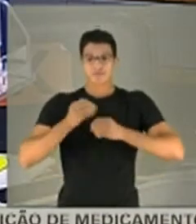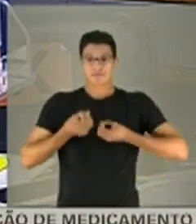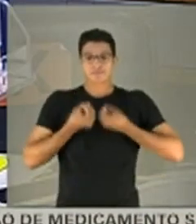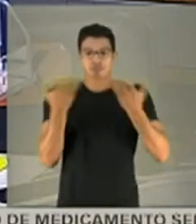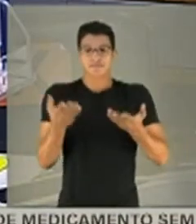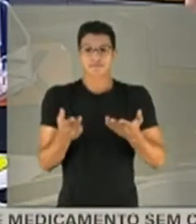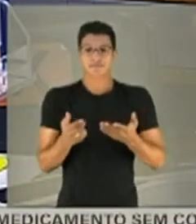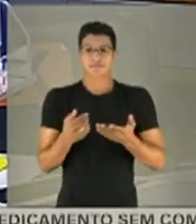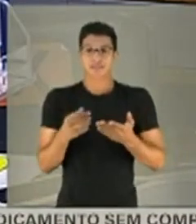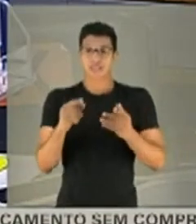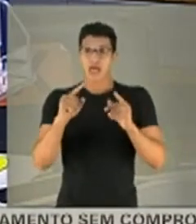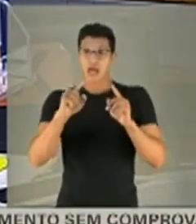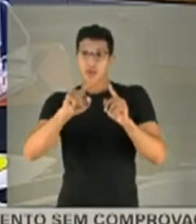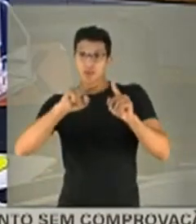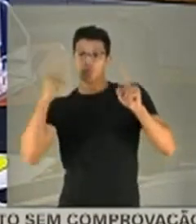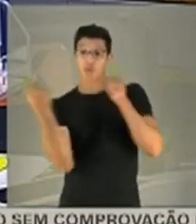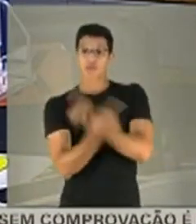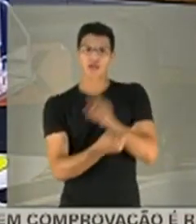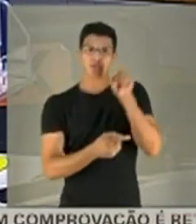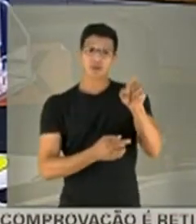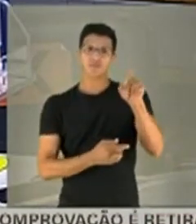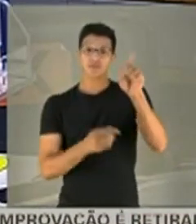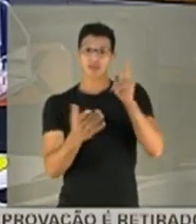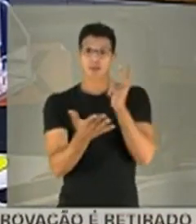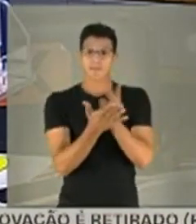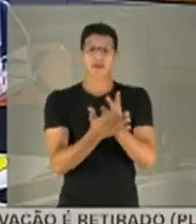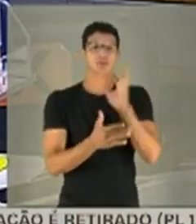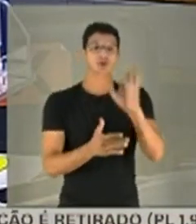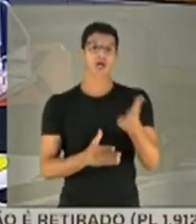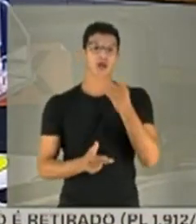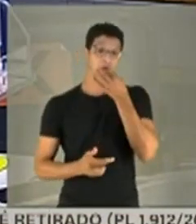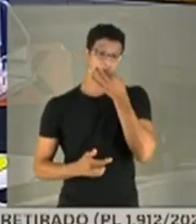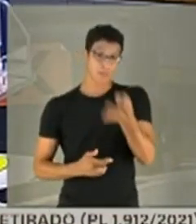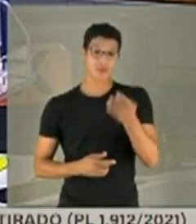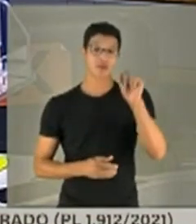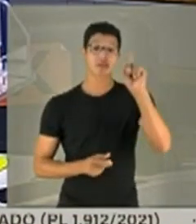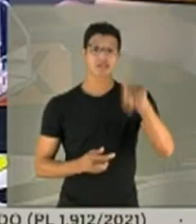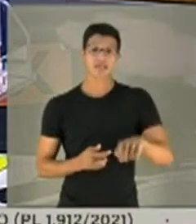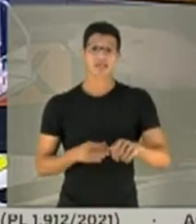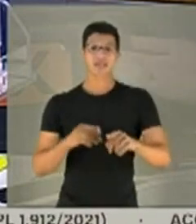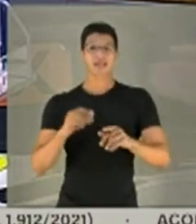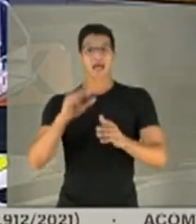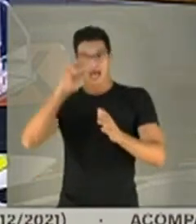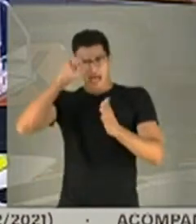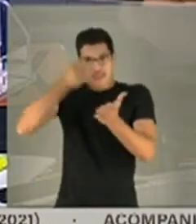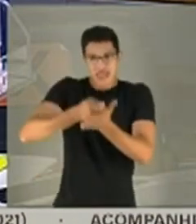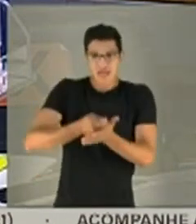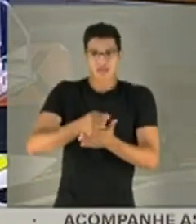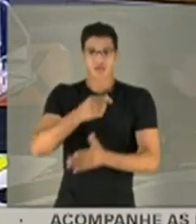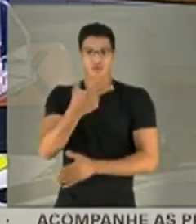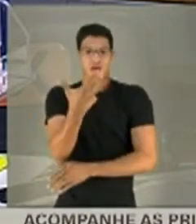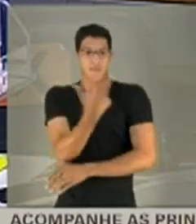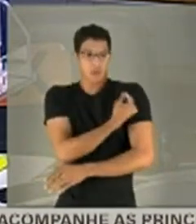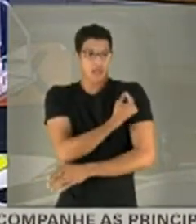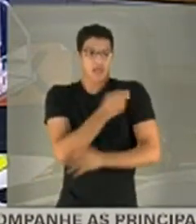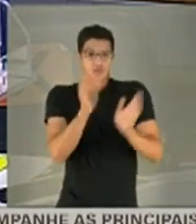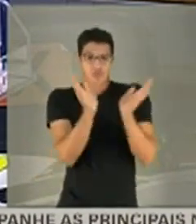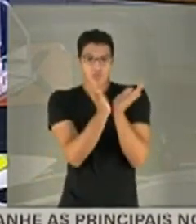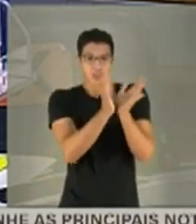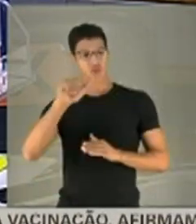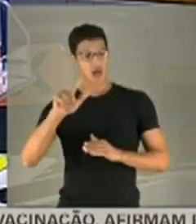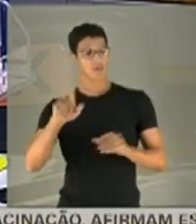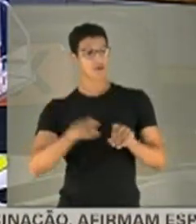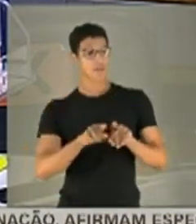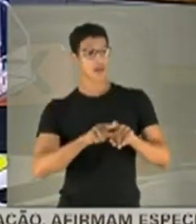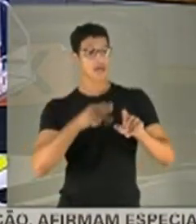acaba indo no sentido contrário do que a senhora, inclusive, aqui mesmo argumentou, que é a tese da imunidade coletiva ou da imunidade de